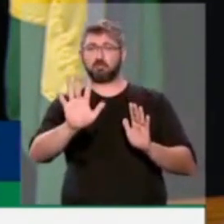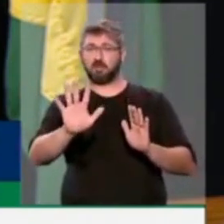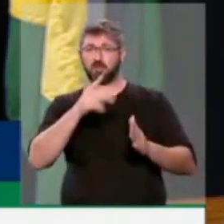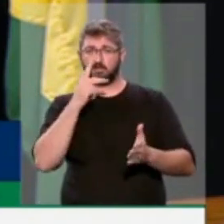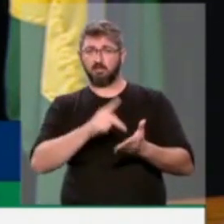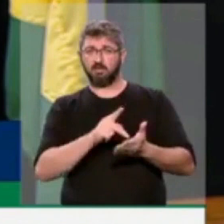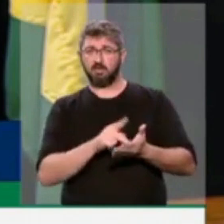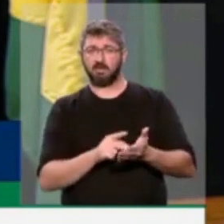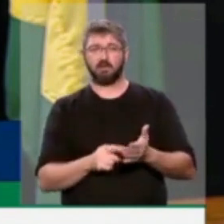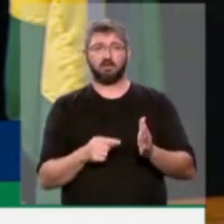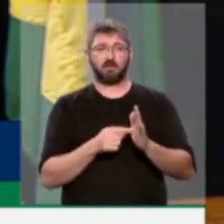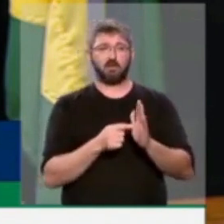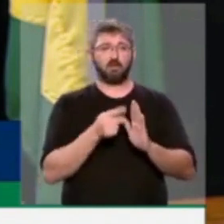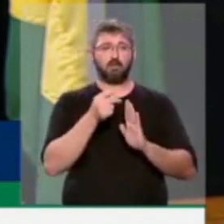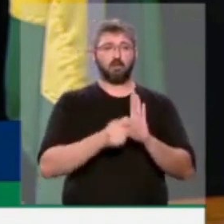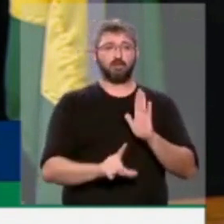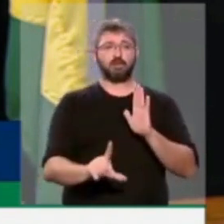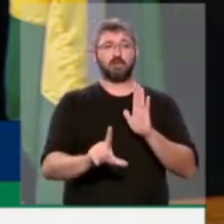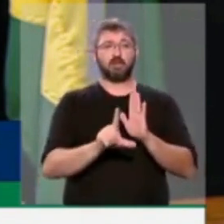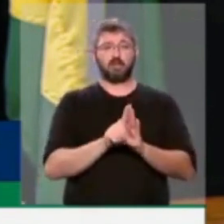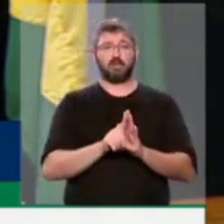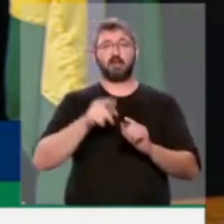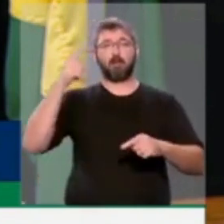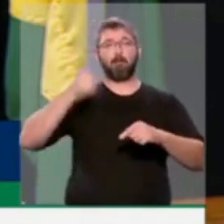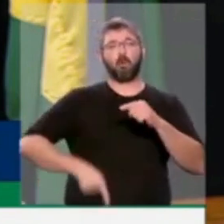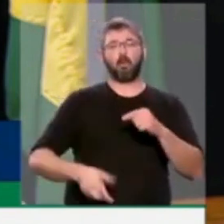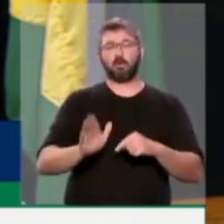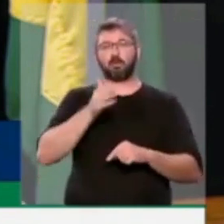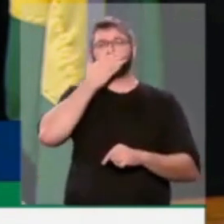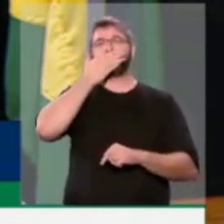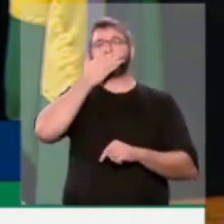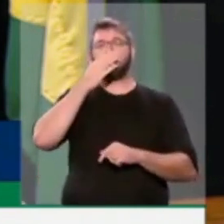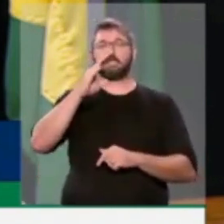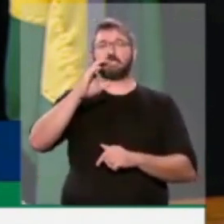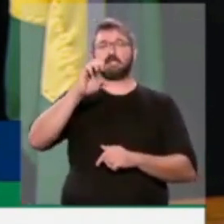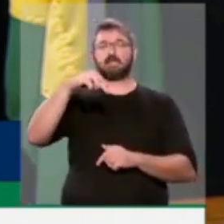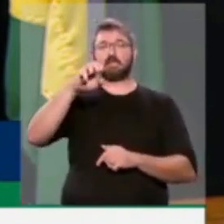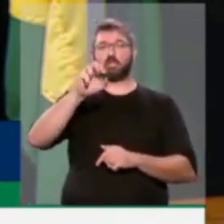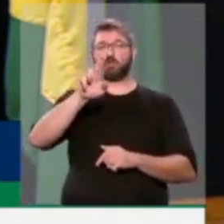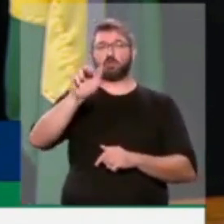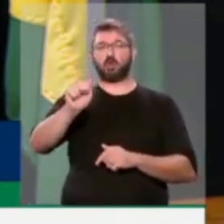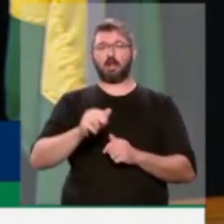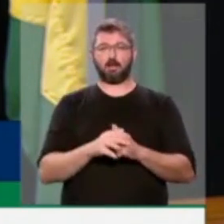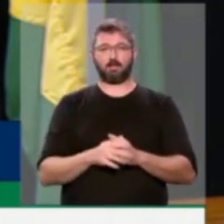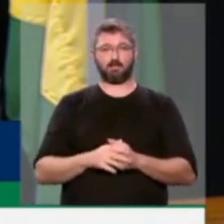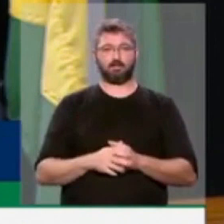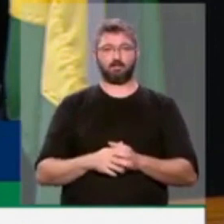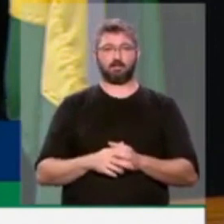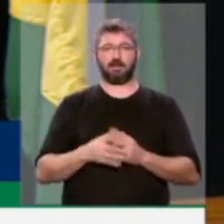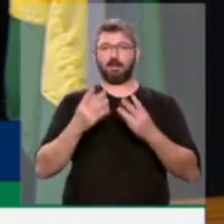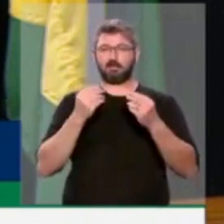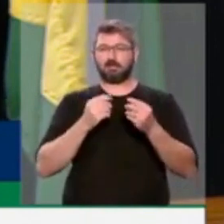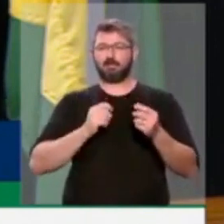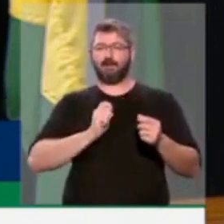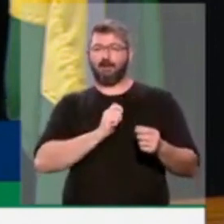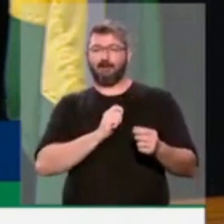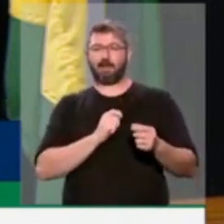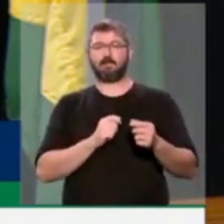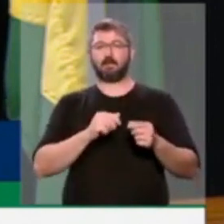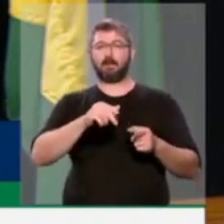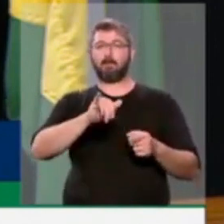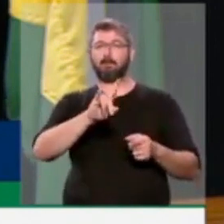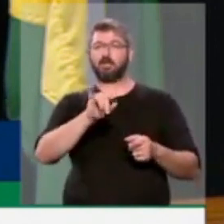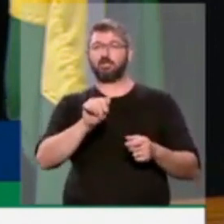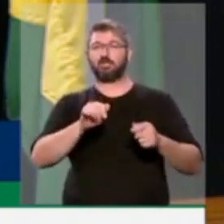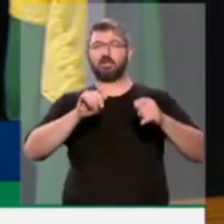é o projeto de lei da censura. De forma muito capciosa, a mídia